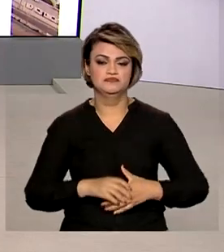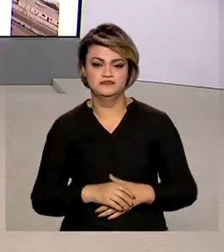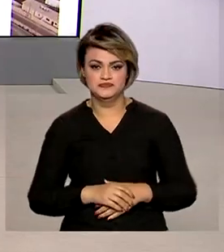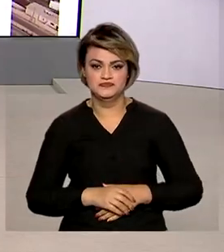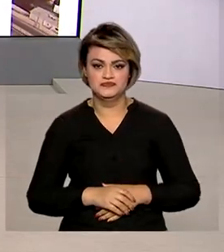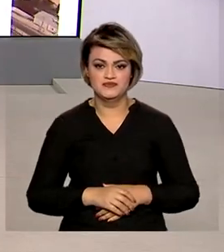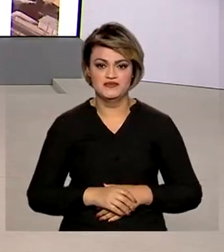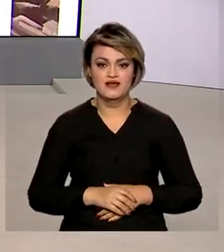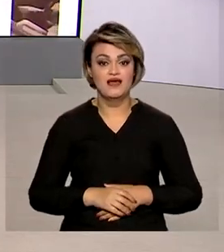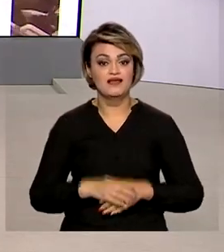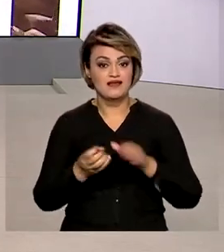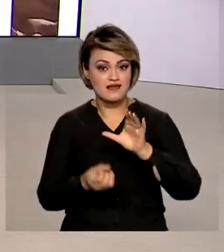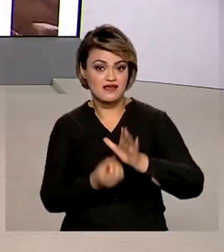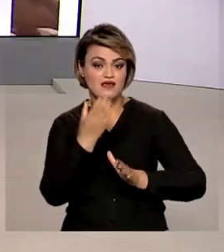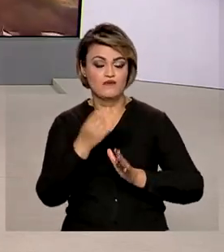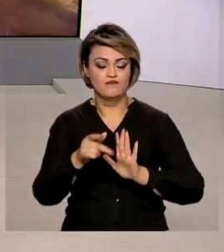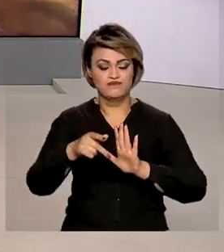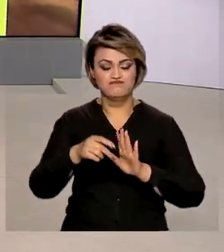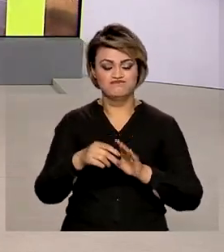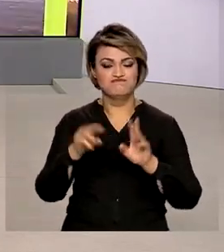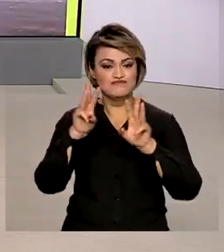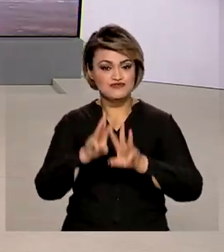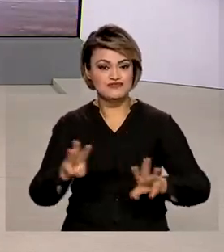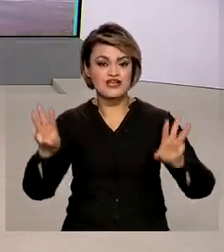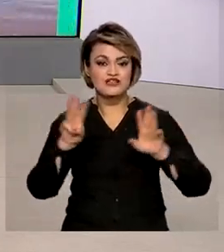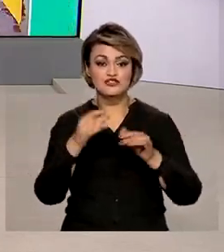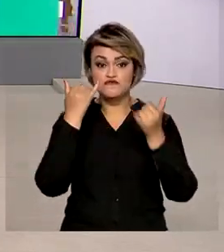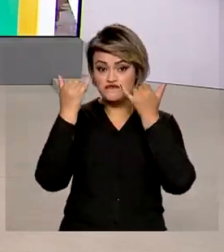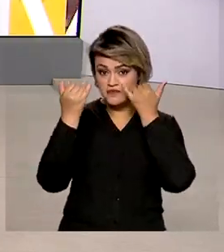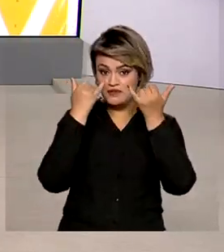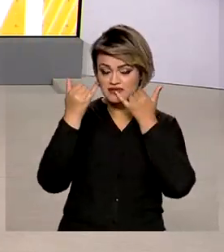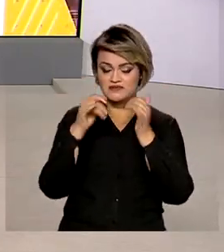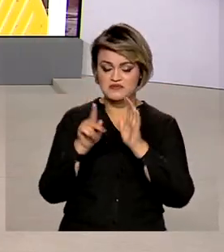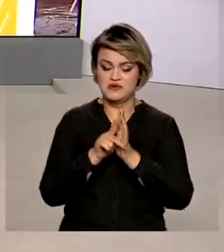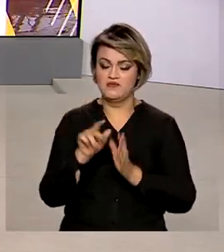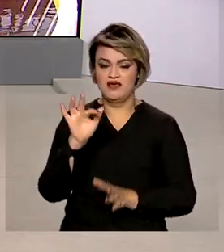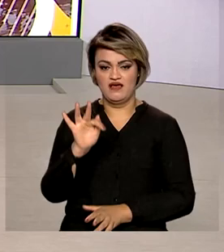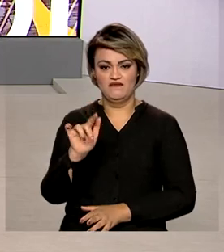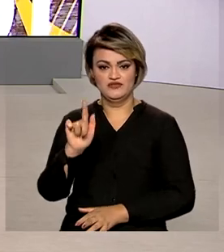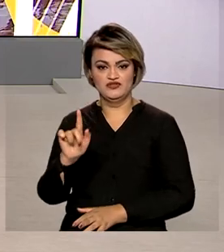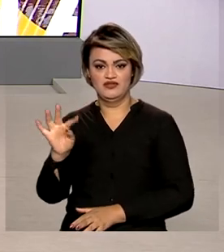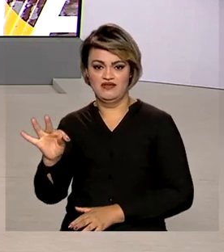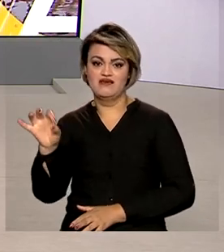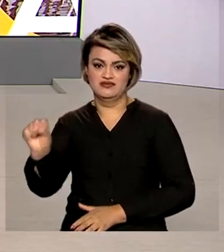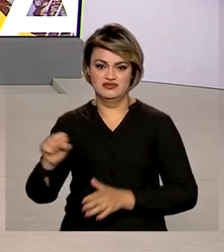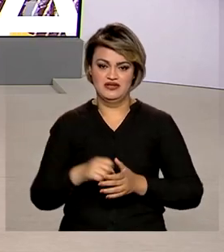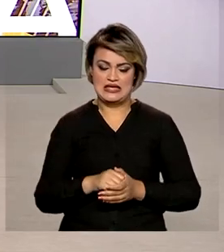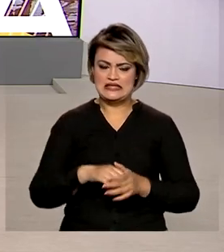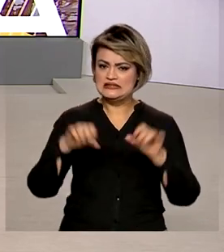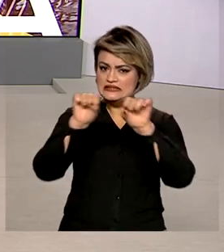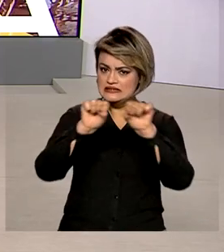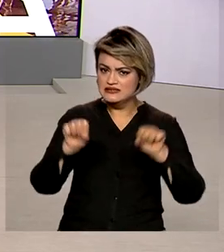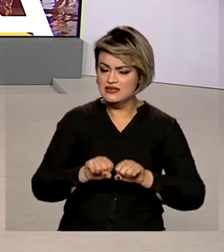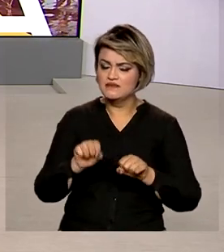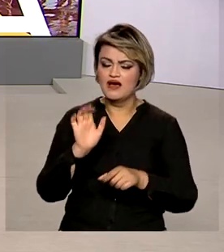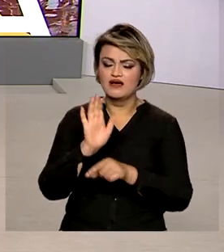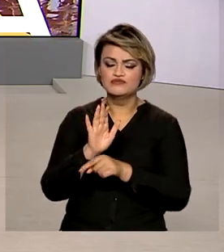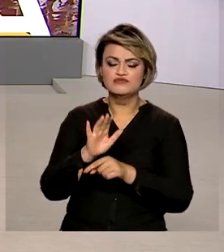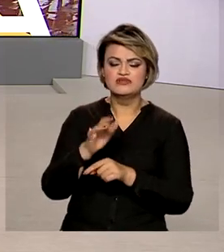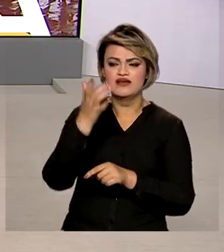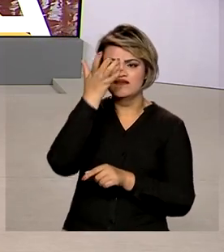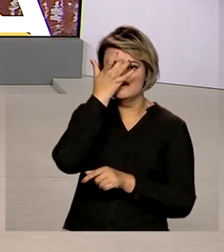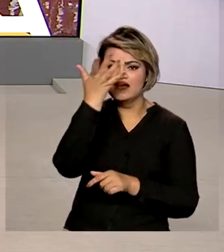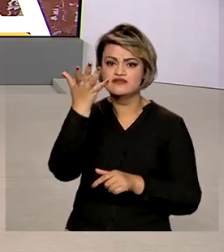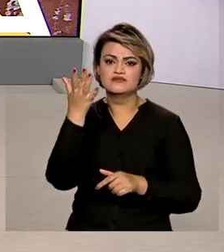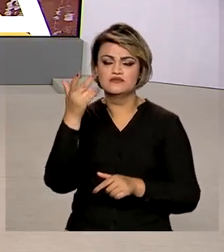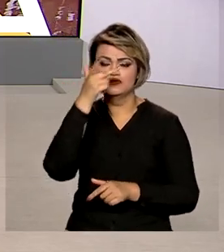E foi lançado um portal com informações sobre o FGTS Digital. O sistema vai facilitar e simplificar